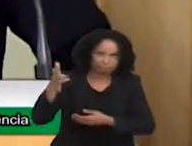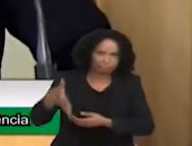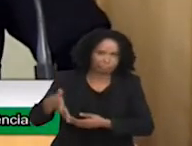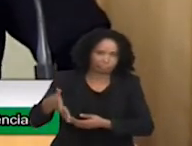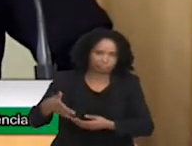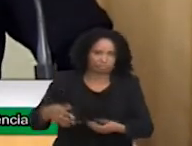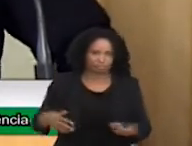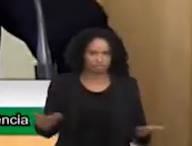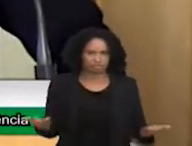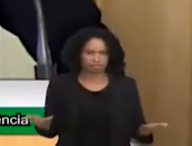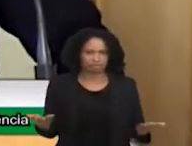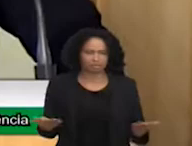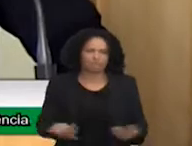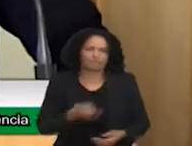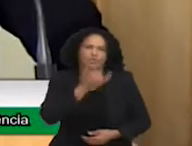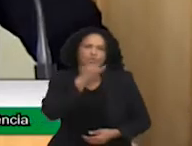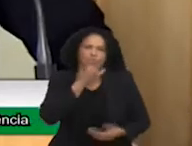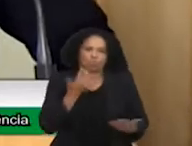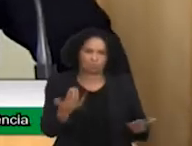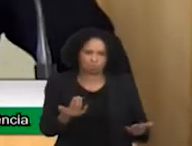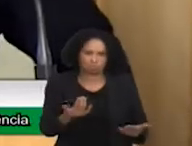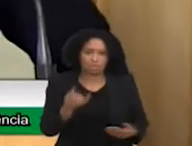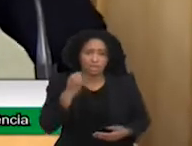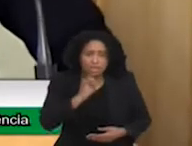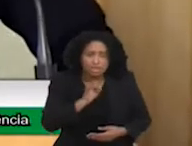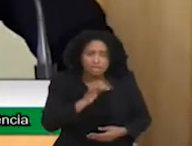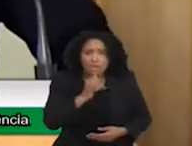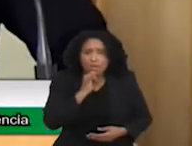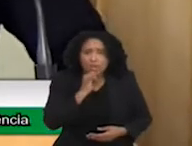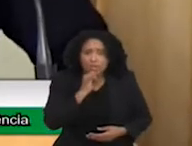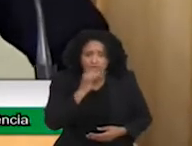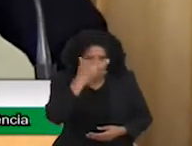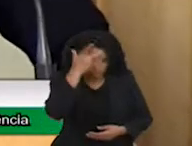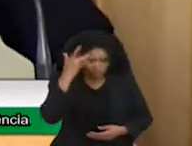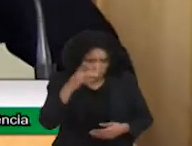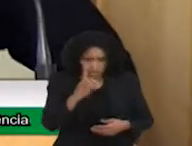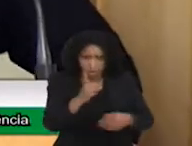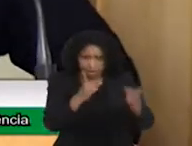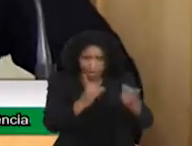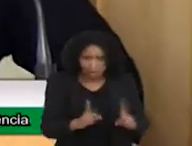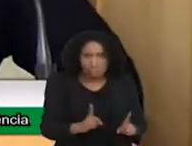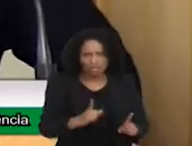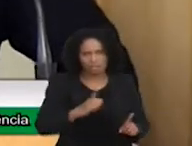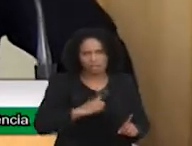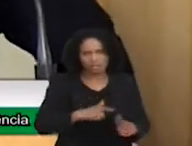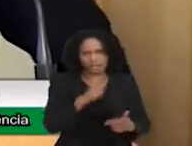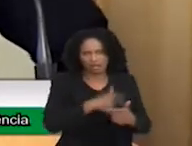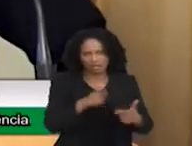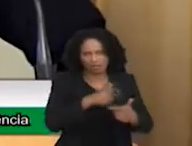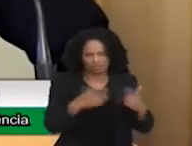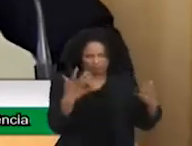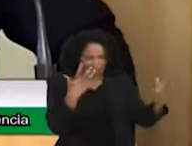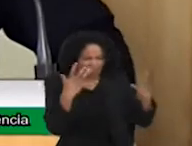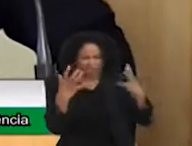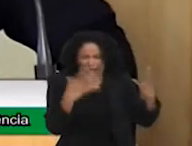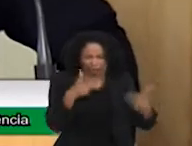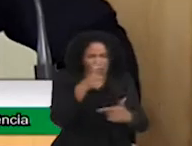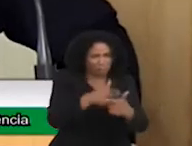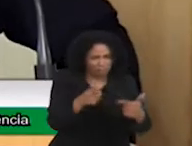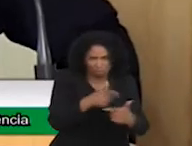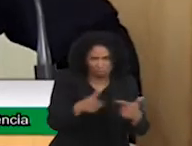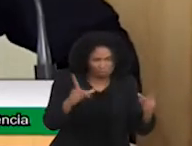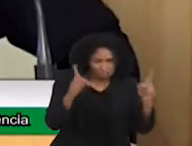socorro de gerenciamento de crise. Ele é a última parte para simplesmente substituir a